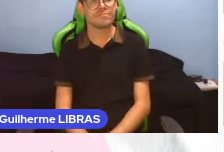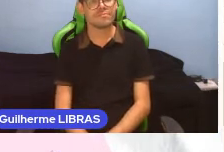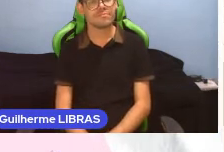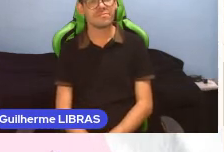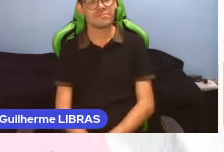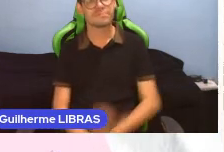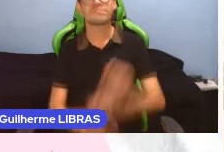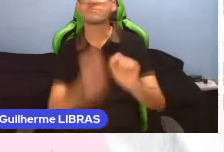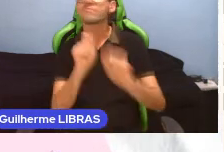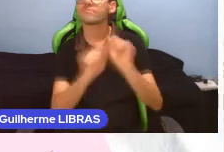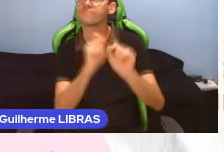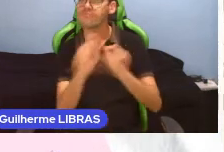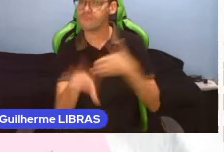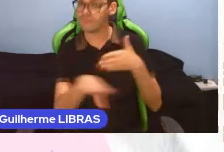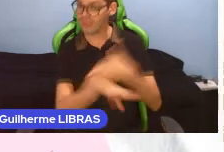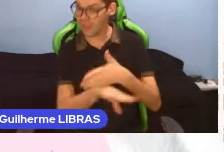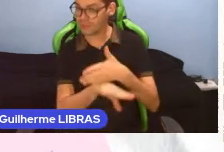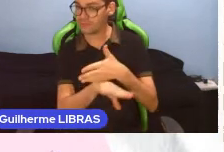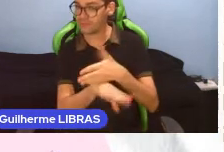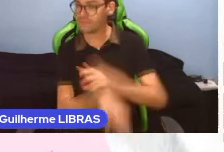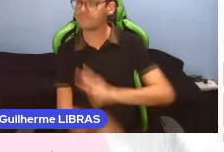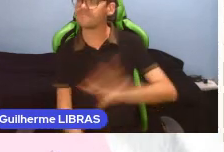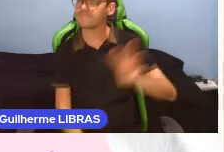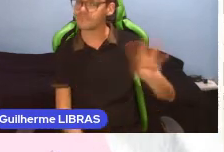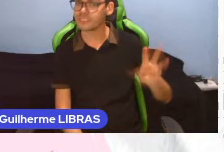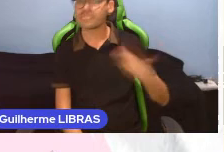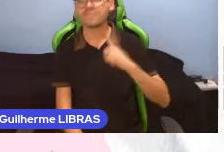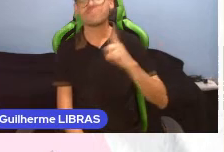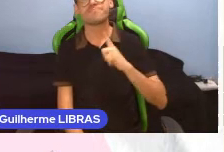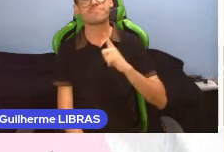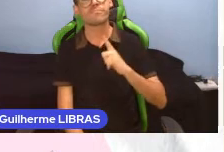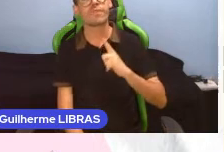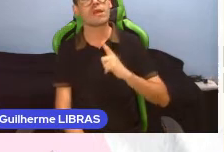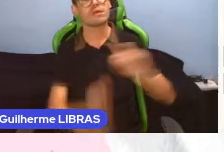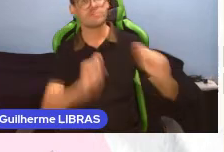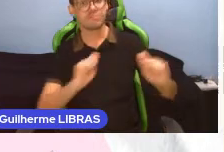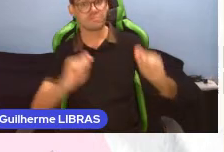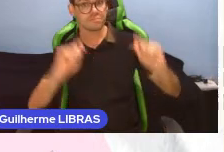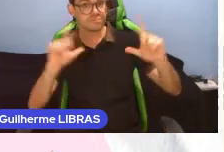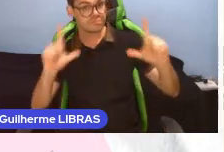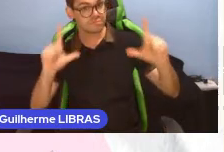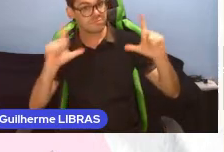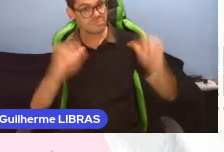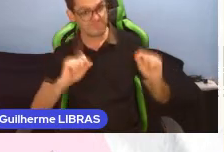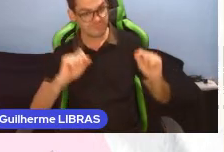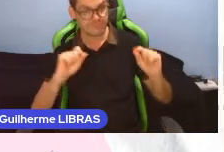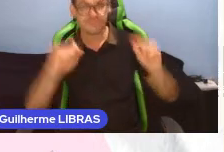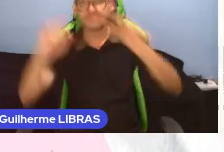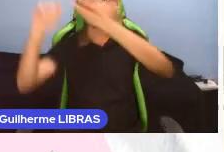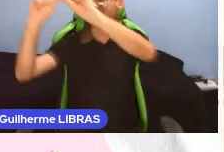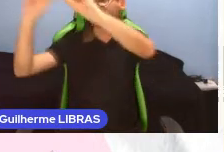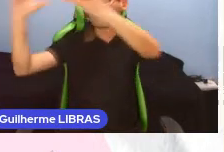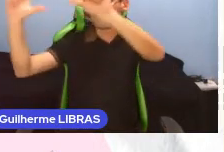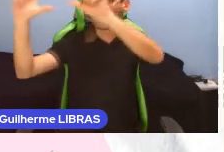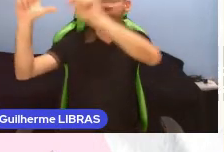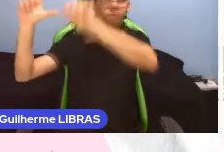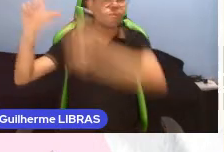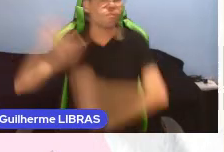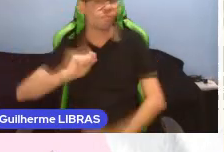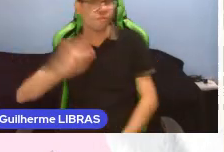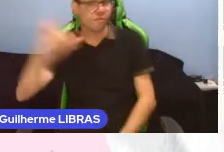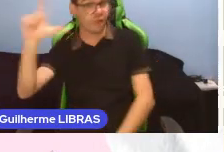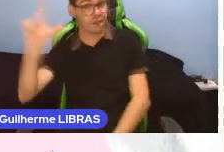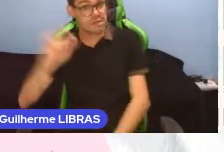Acessibilidade do portal, do site. Controles de aumento da fonte do site no alto da página. Alternação de